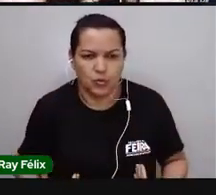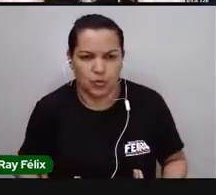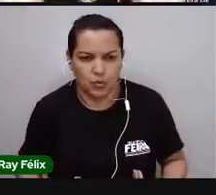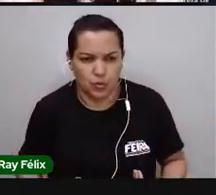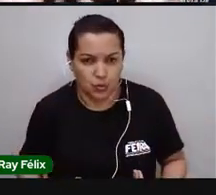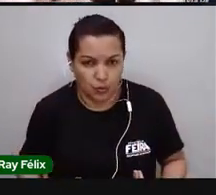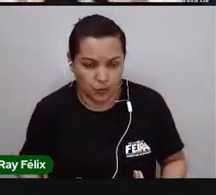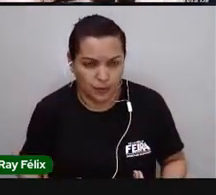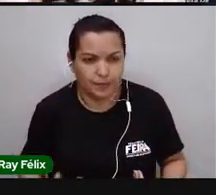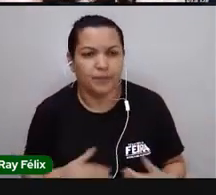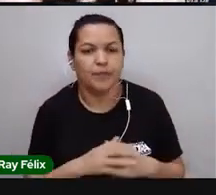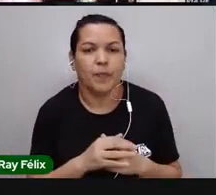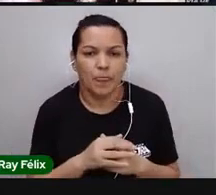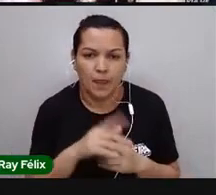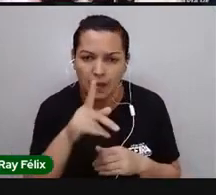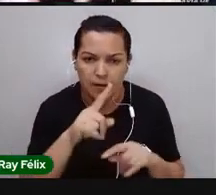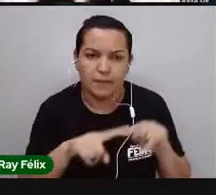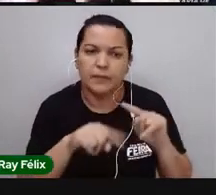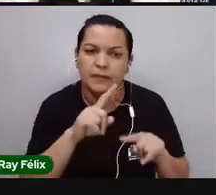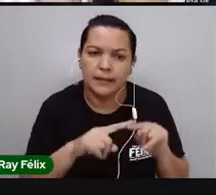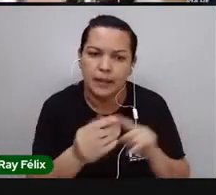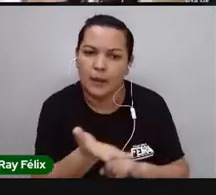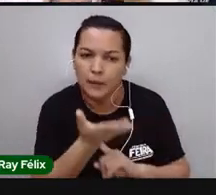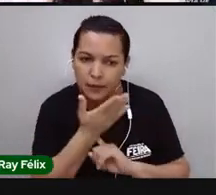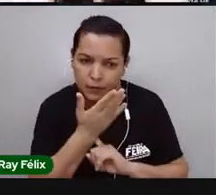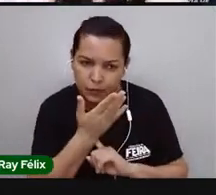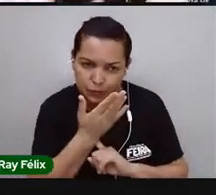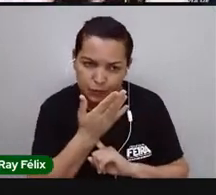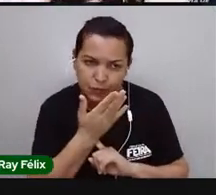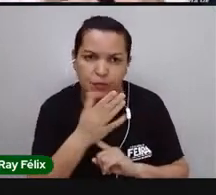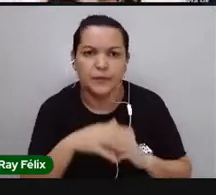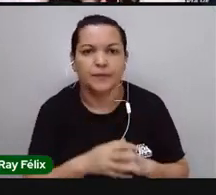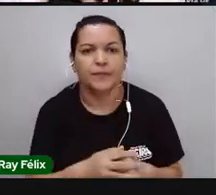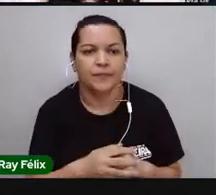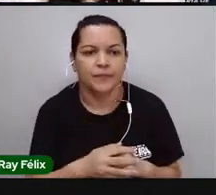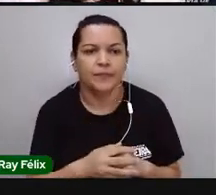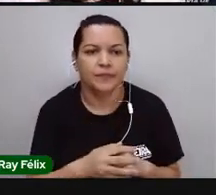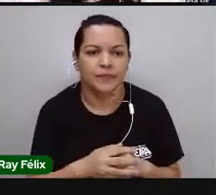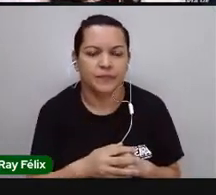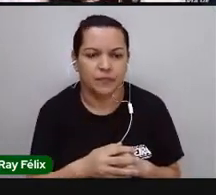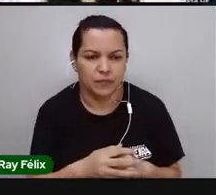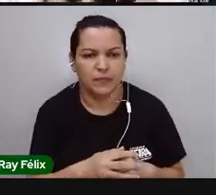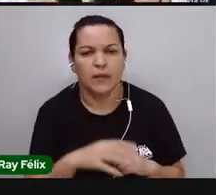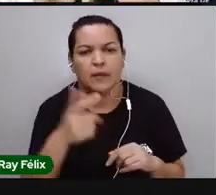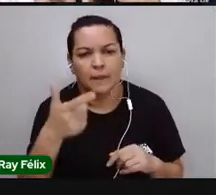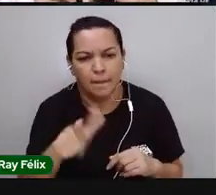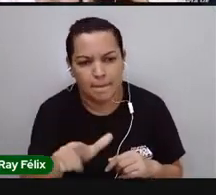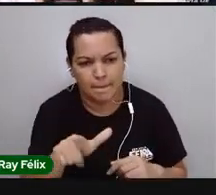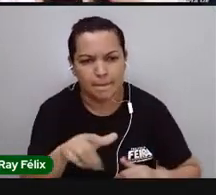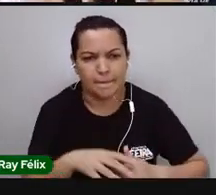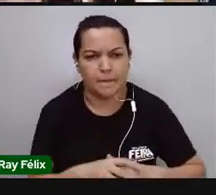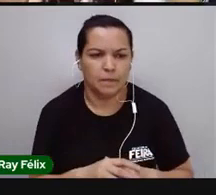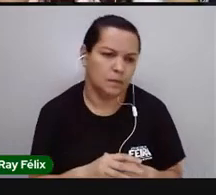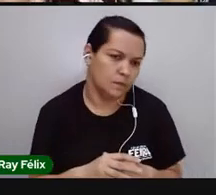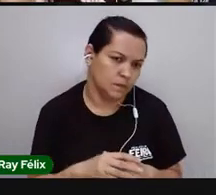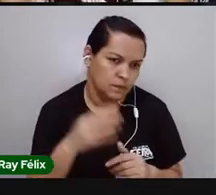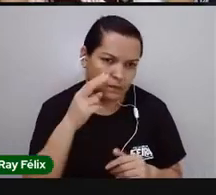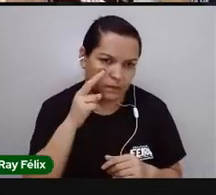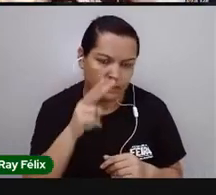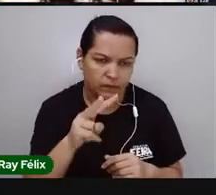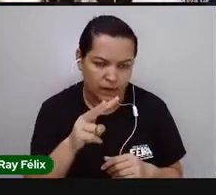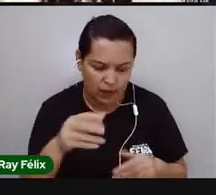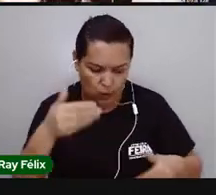desse aplicativo, né, dessa ferramenta Zigote Body. O que que a gente fez mais? A gente viu que a